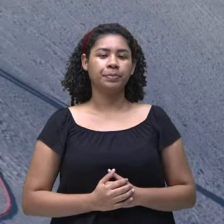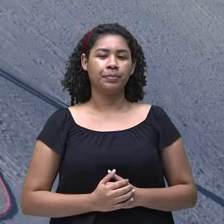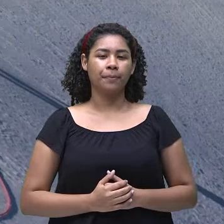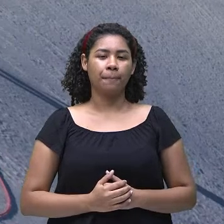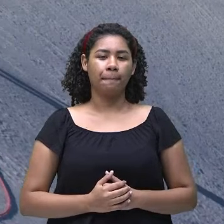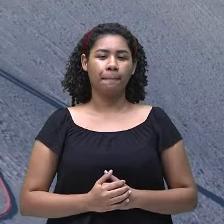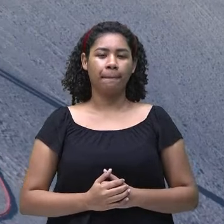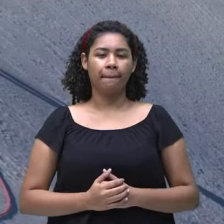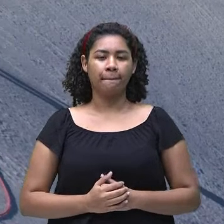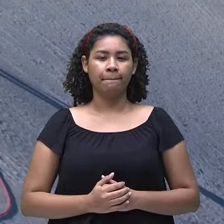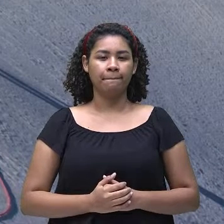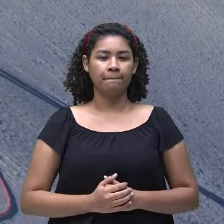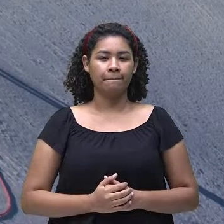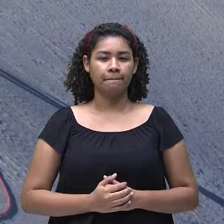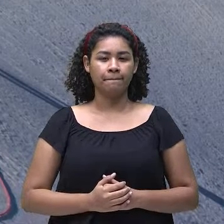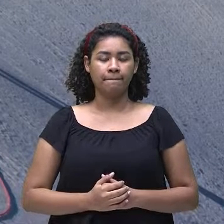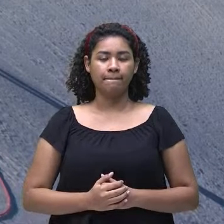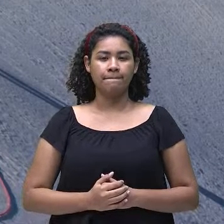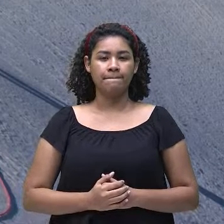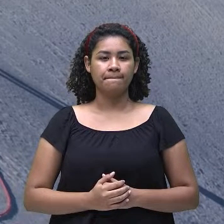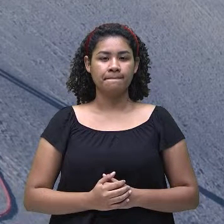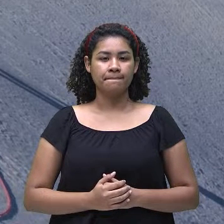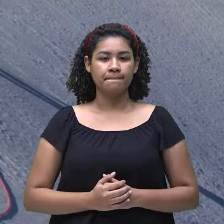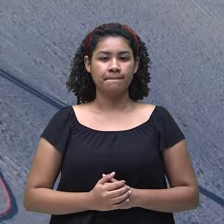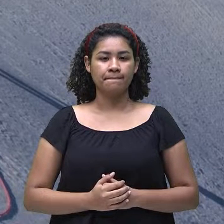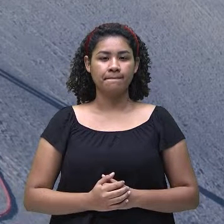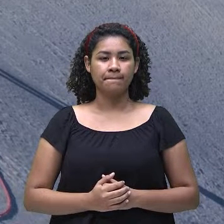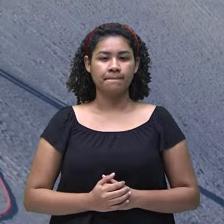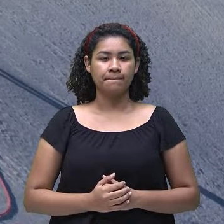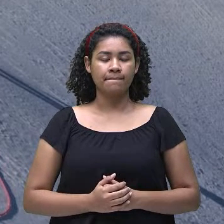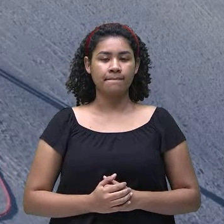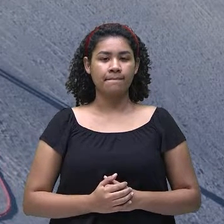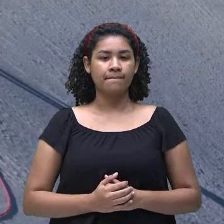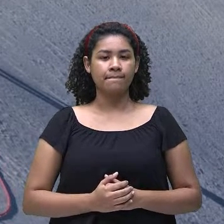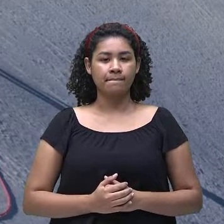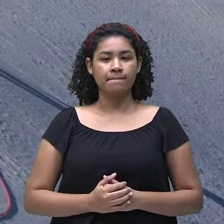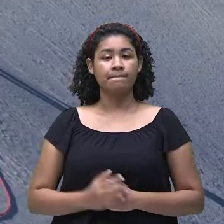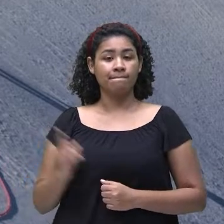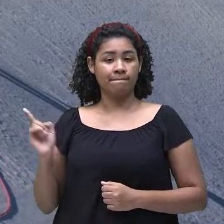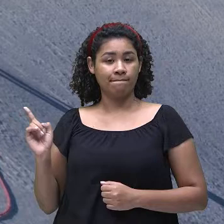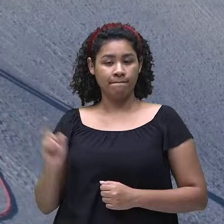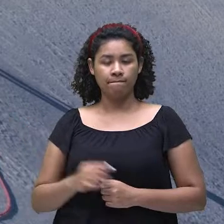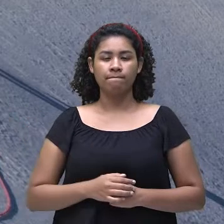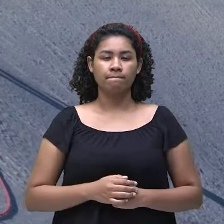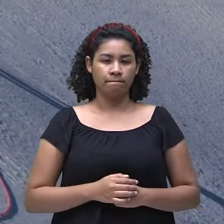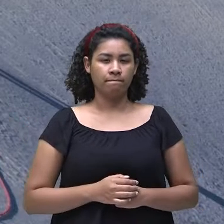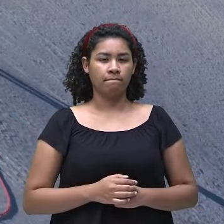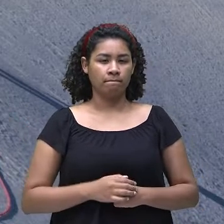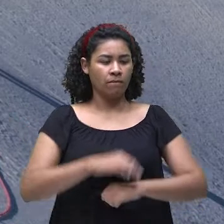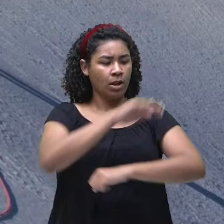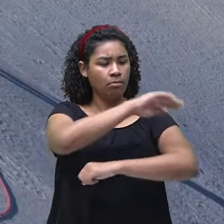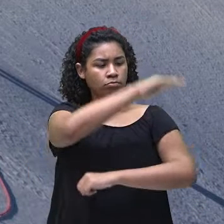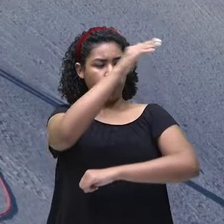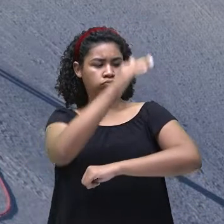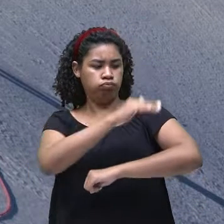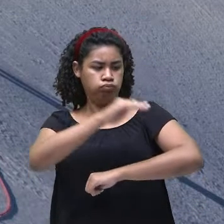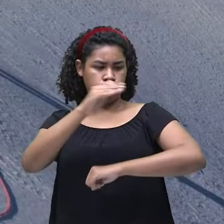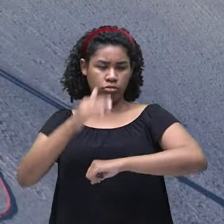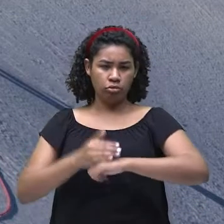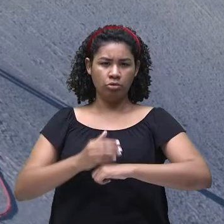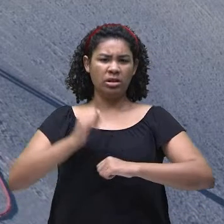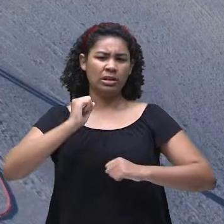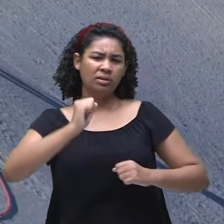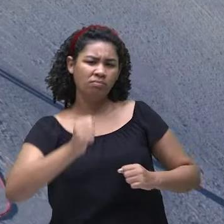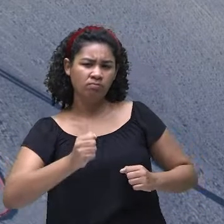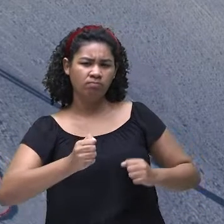Olha só. Climbe mountains. Climbe mountains. Escalar montanhas. Aí, também, nós temos mais de